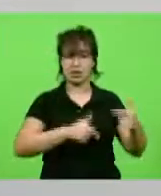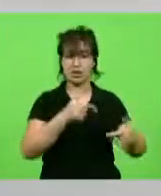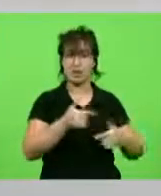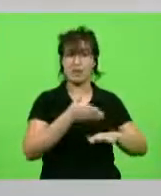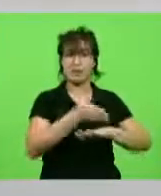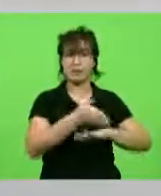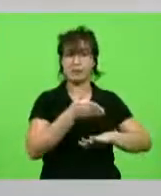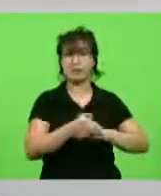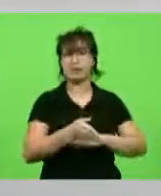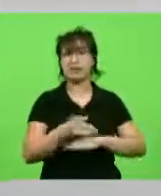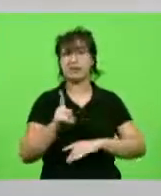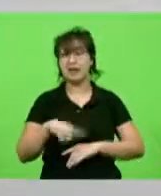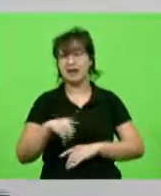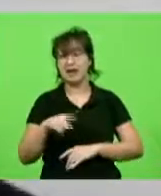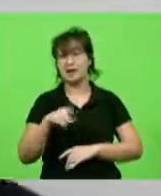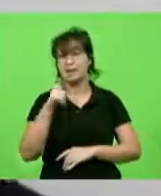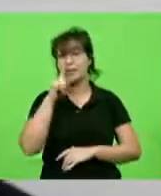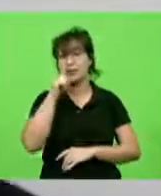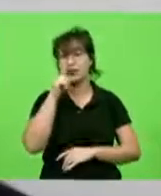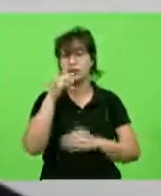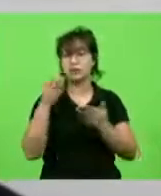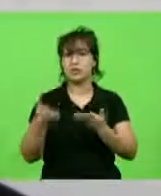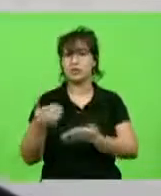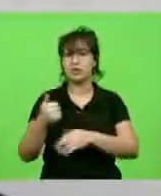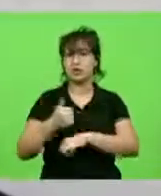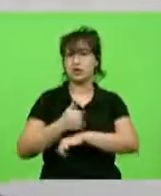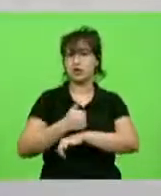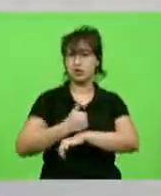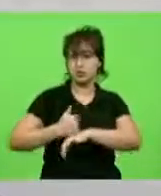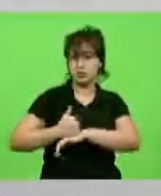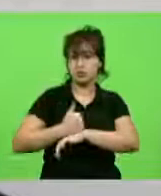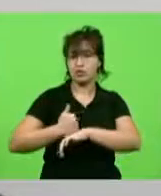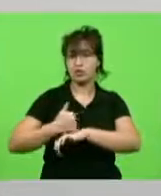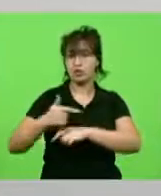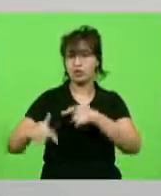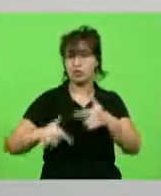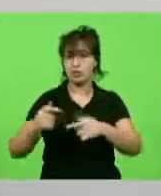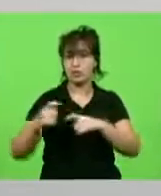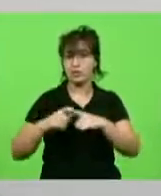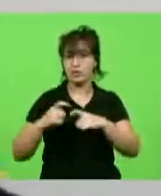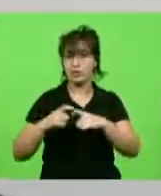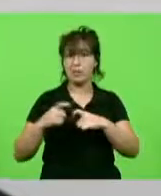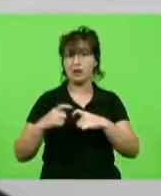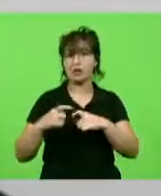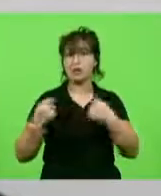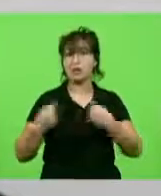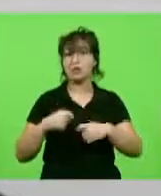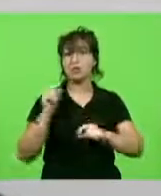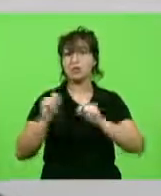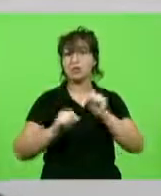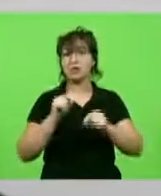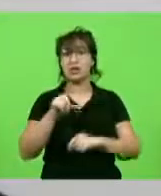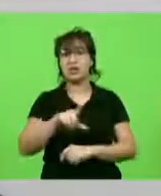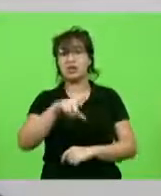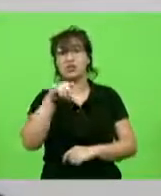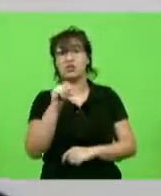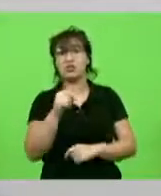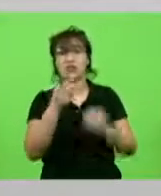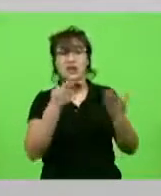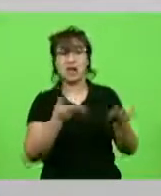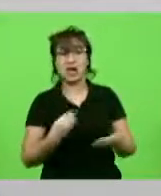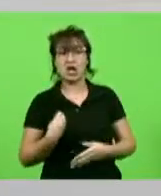os profissionais terem que em algum momento optar em qual dos pacientes que estão aí